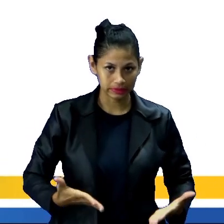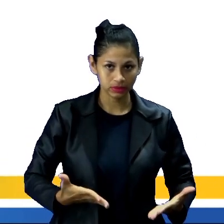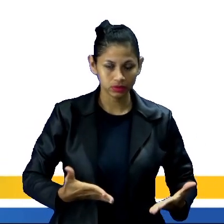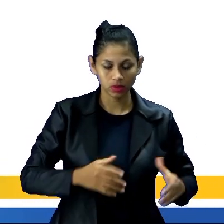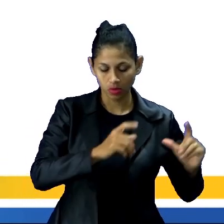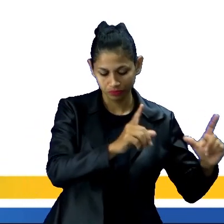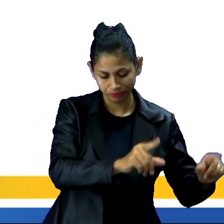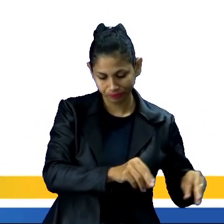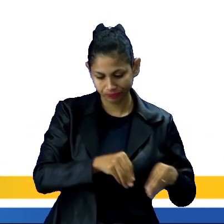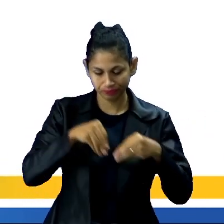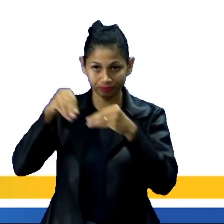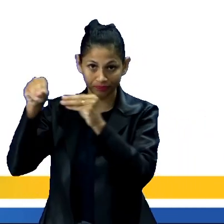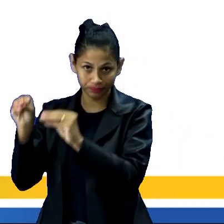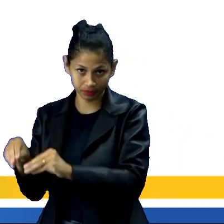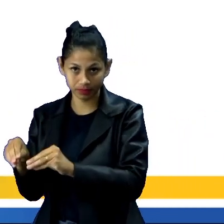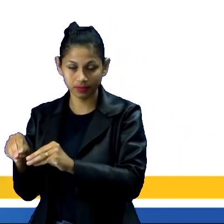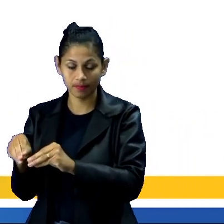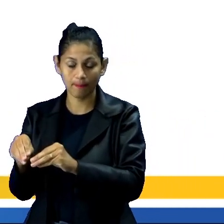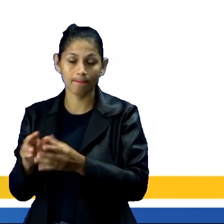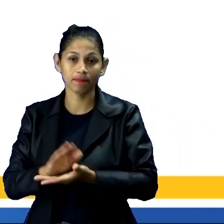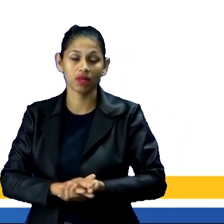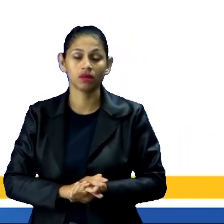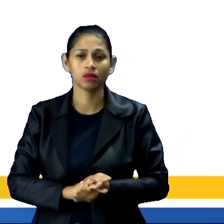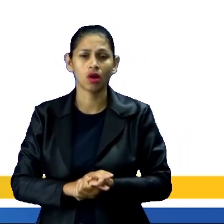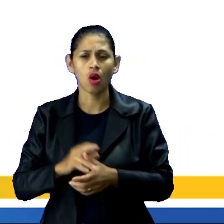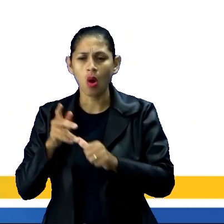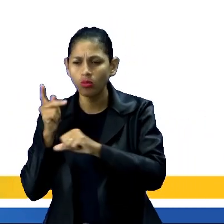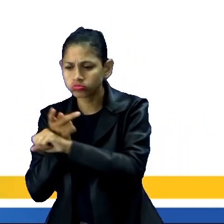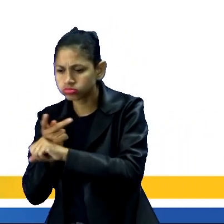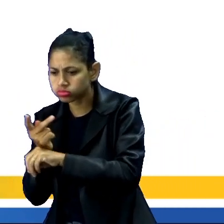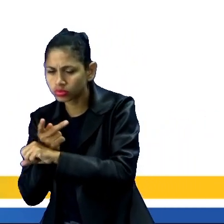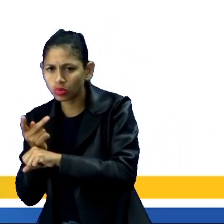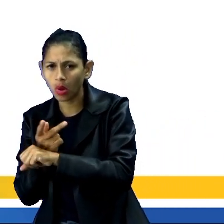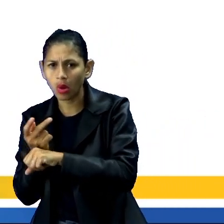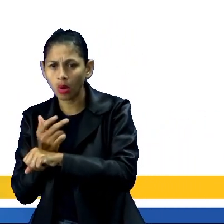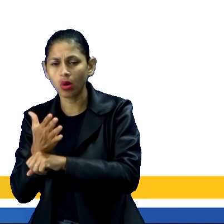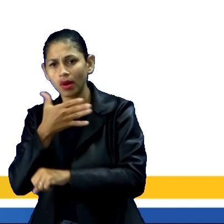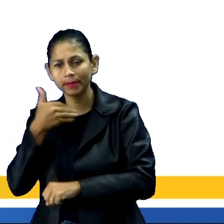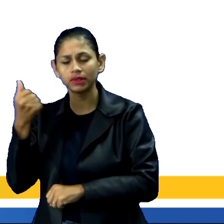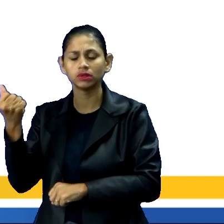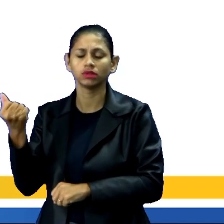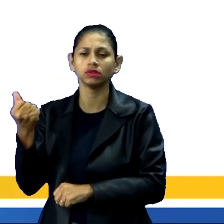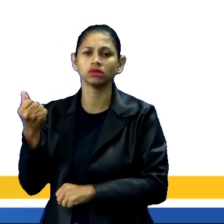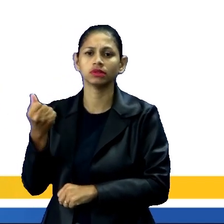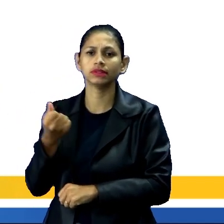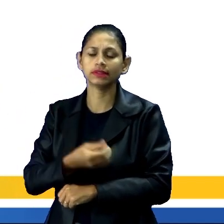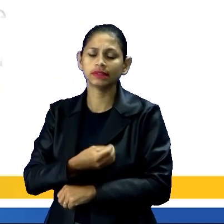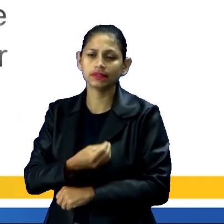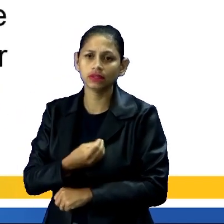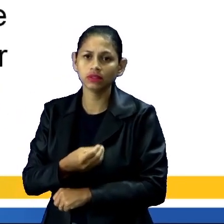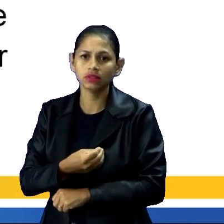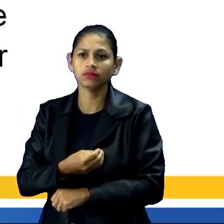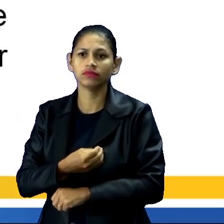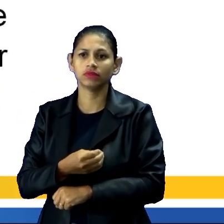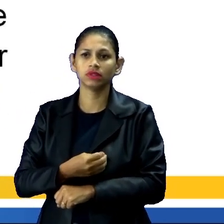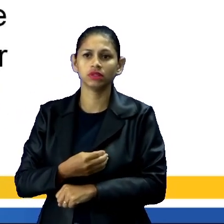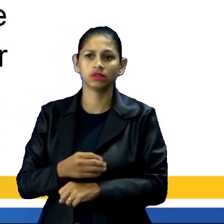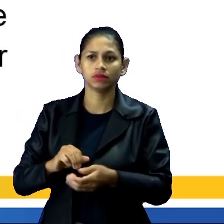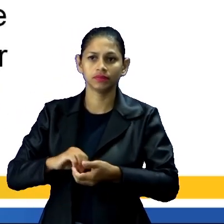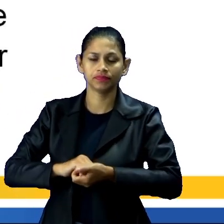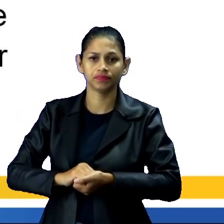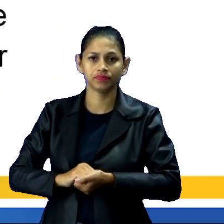Geralmente, quem migra busca melhores condições de vida em outro país, região, estado ou município.